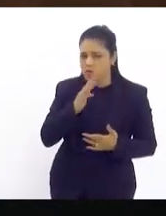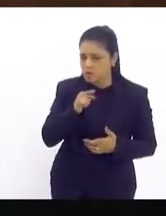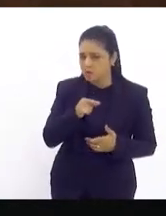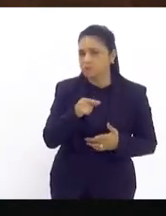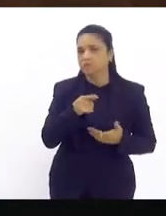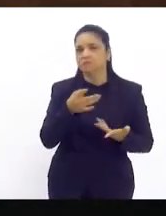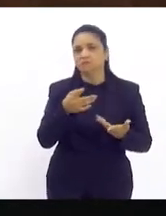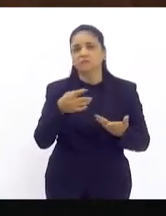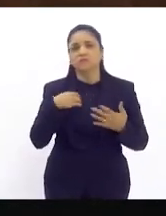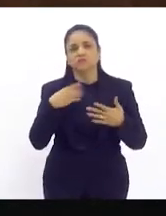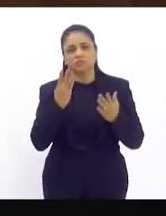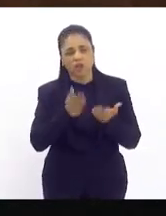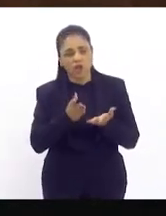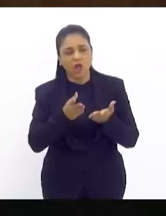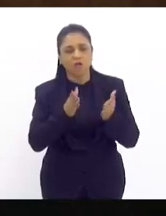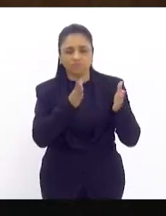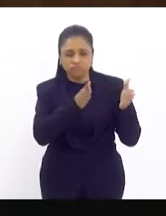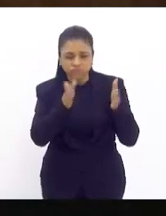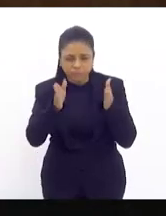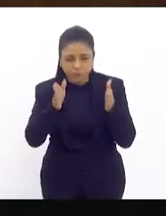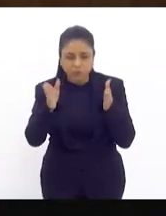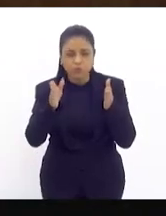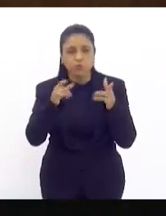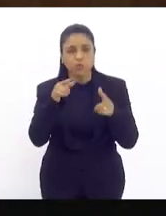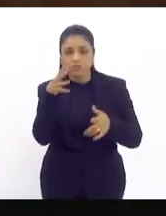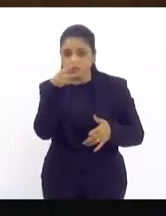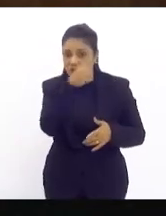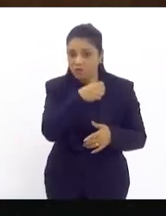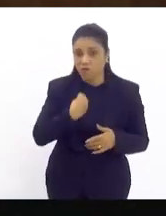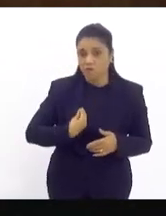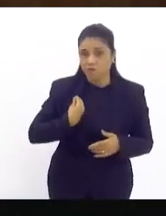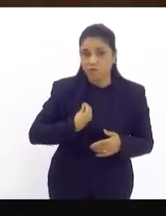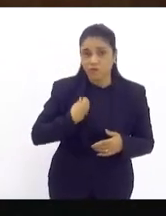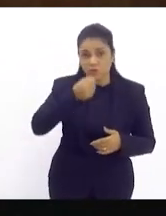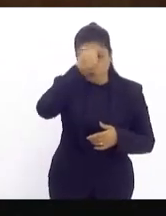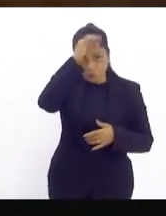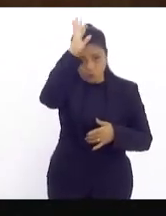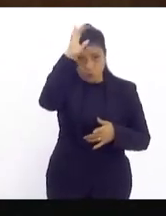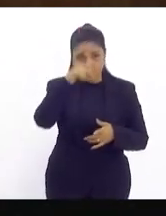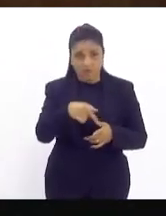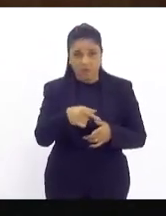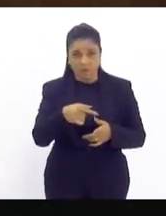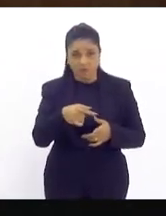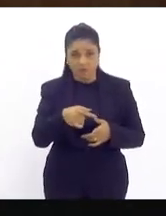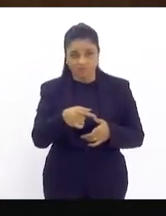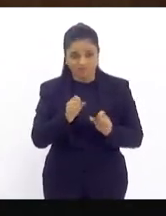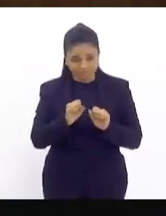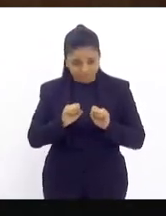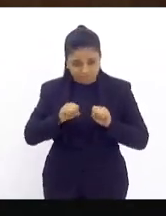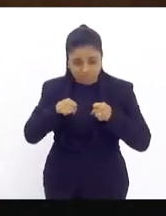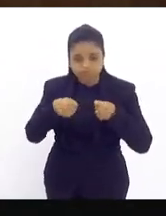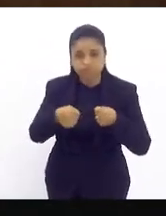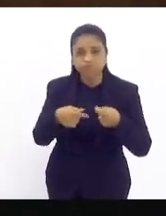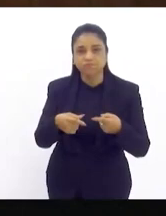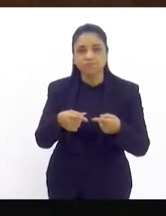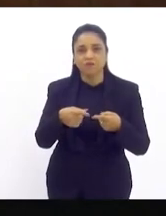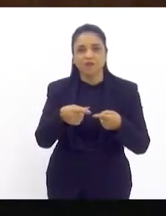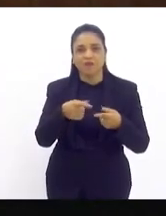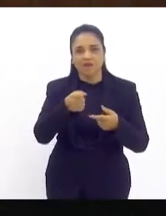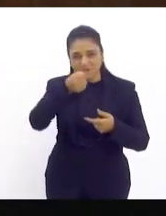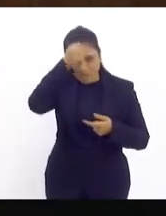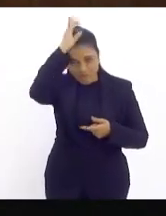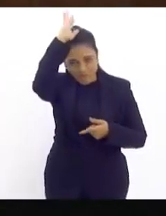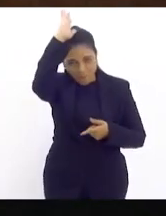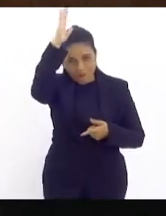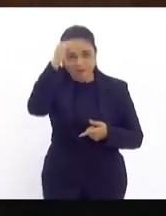ao militarismo ao corpo de bombeiro eles só salvaram vidas eles deram sua vida pelo corpo de bombeiro estão há décadas